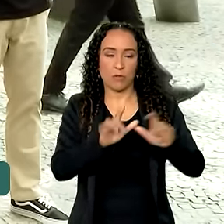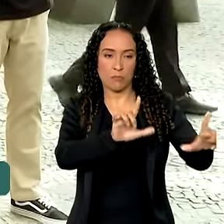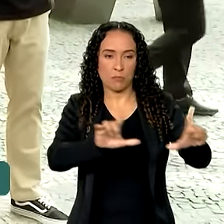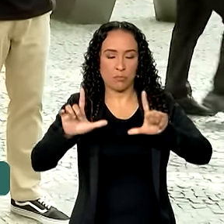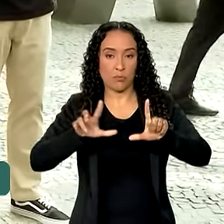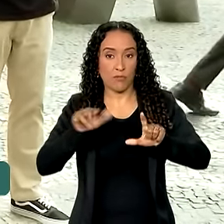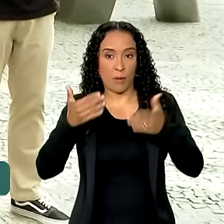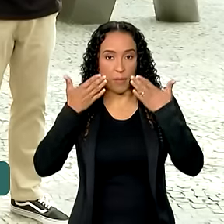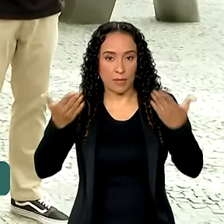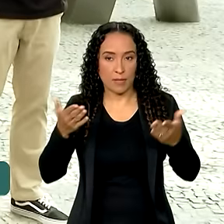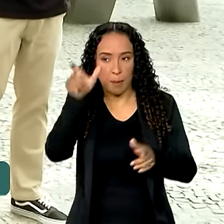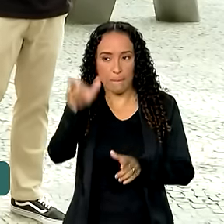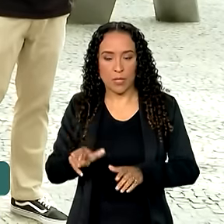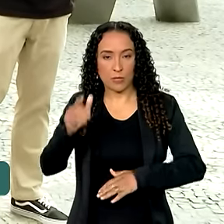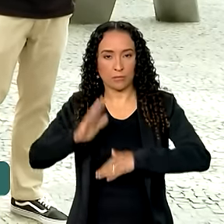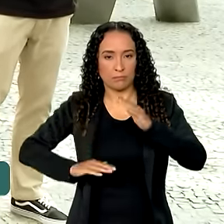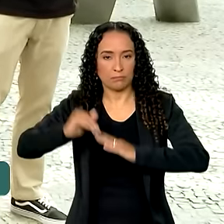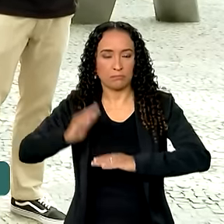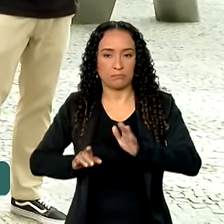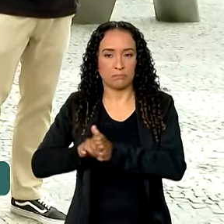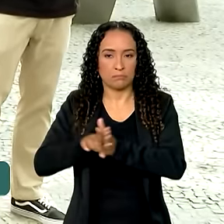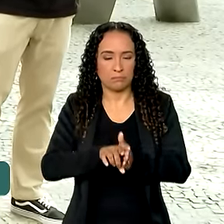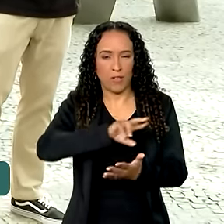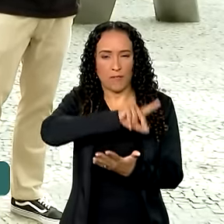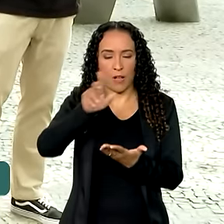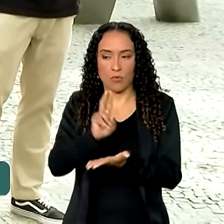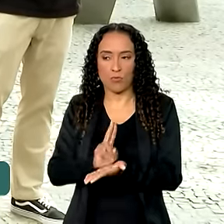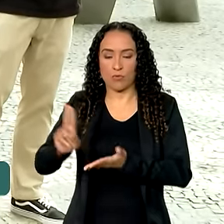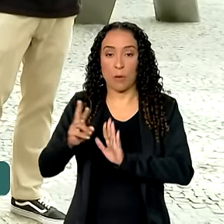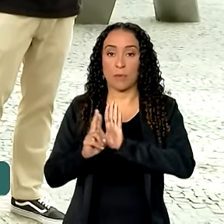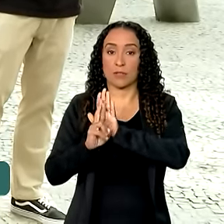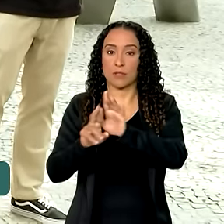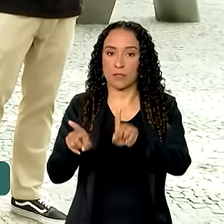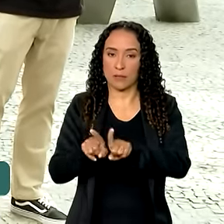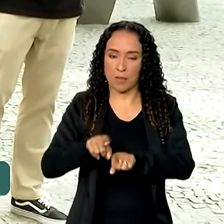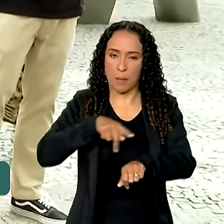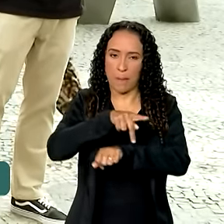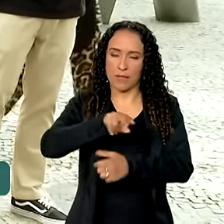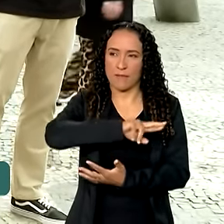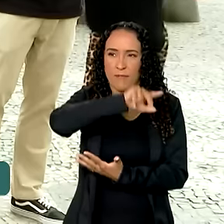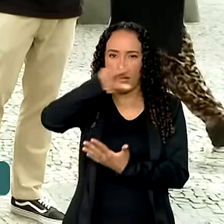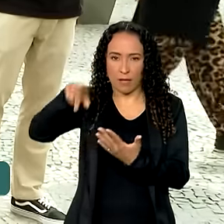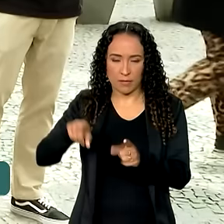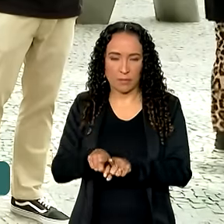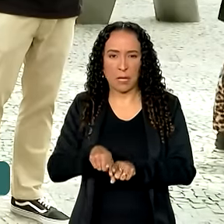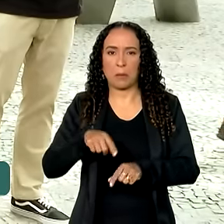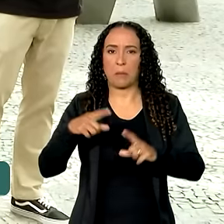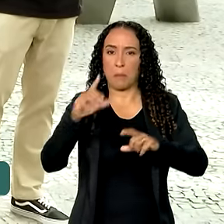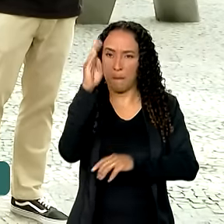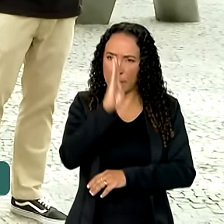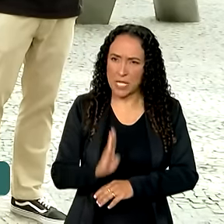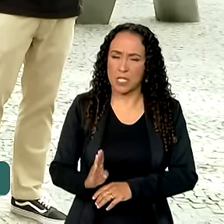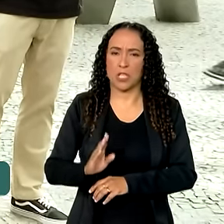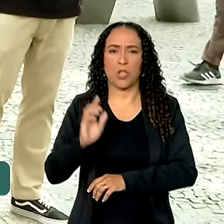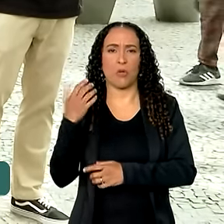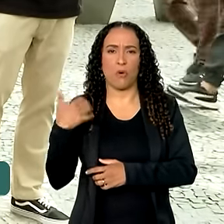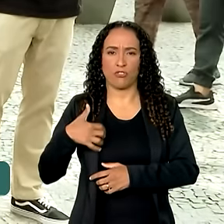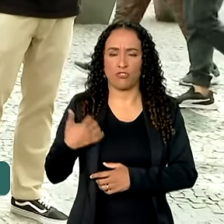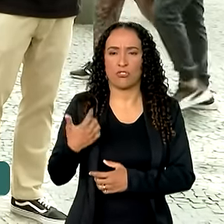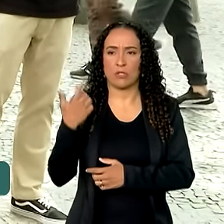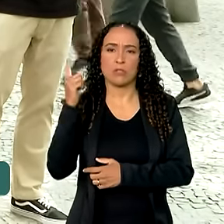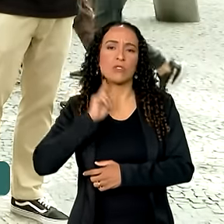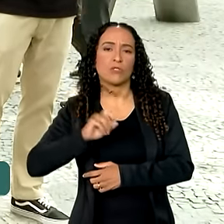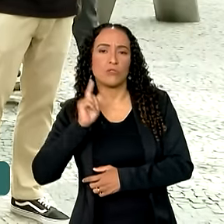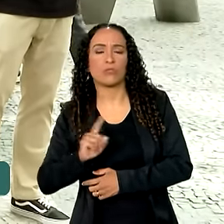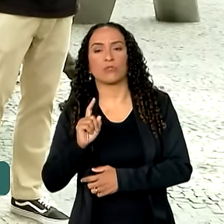apresentados por pesquisadores de várias universidades, representando também vários países. E aí a gente está falando de Brasil, Argentina, Estados